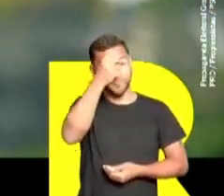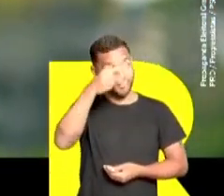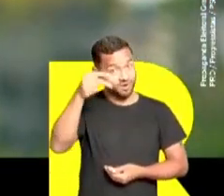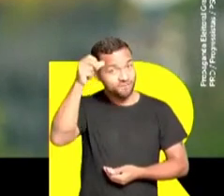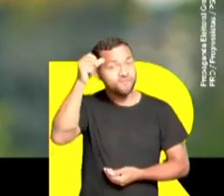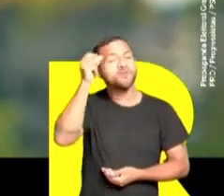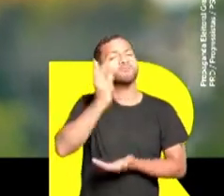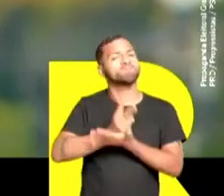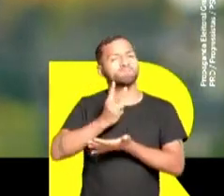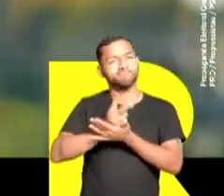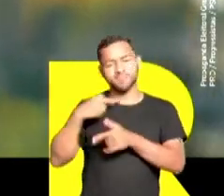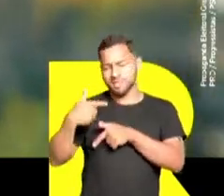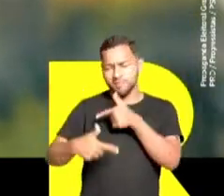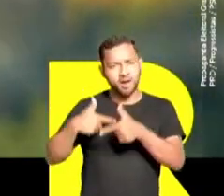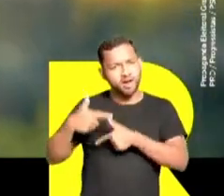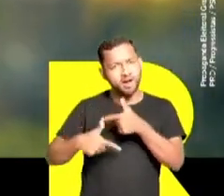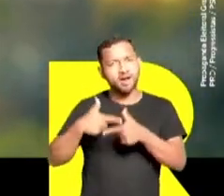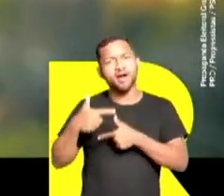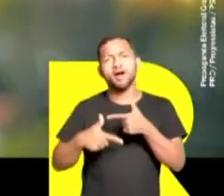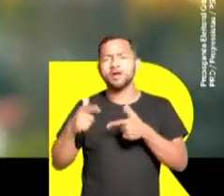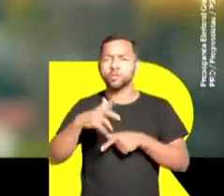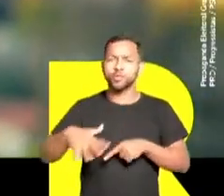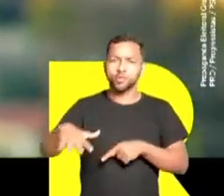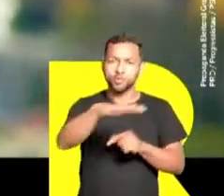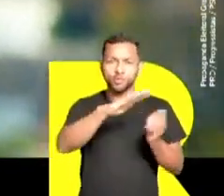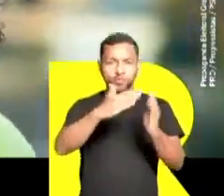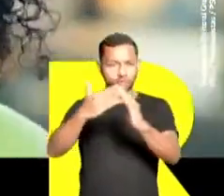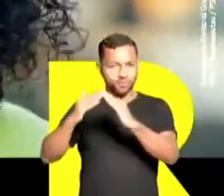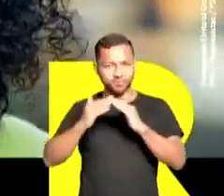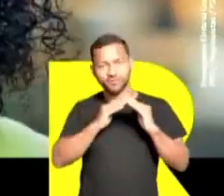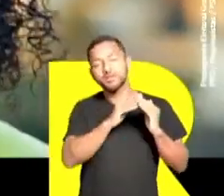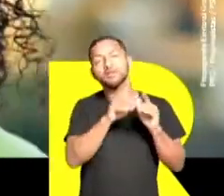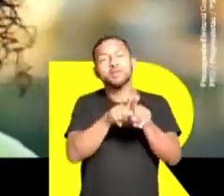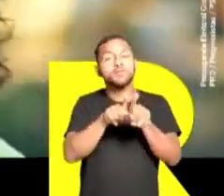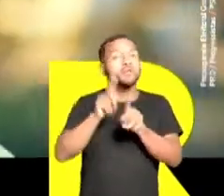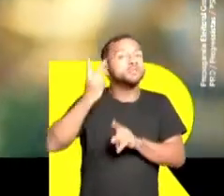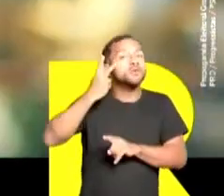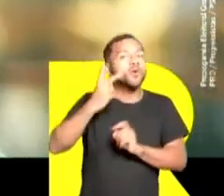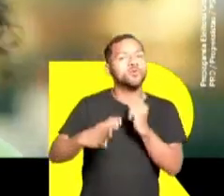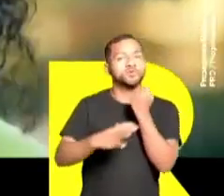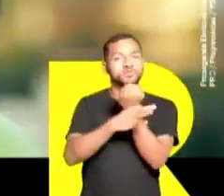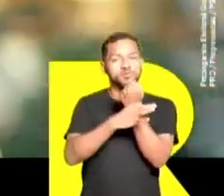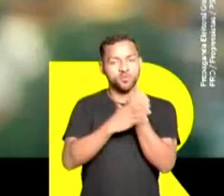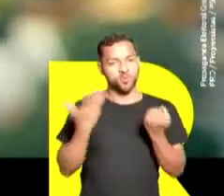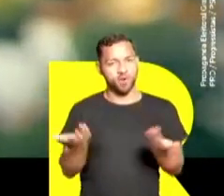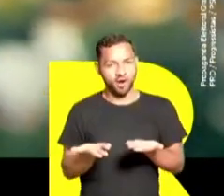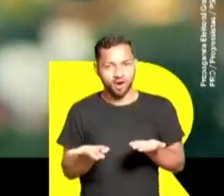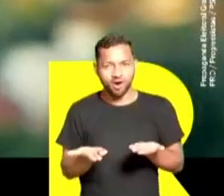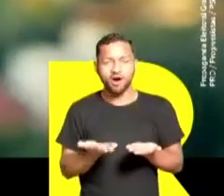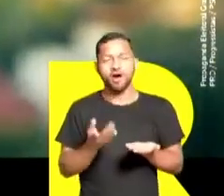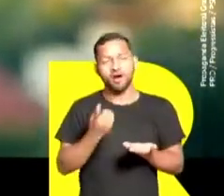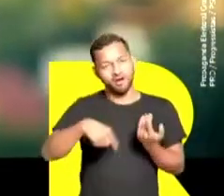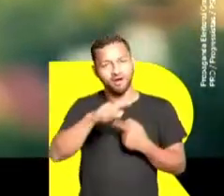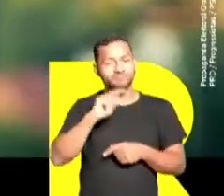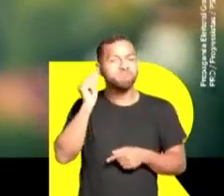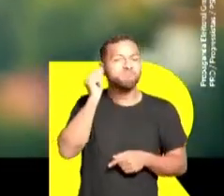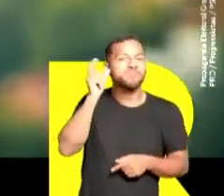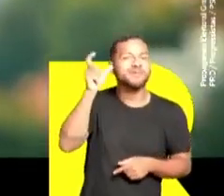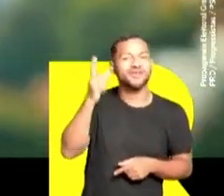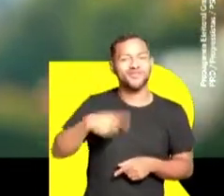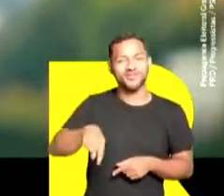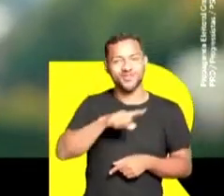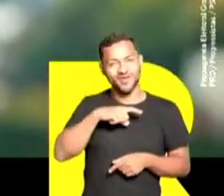prefeito que fez e faz para a periferia e para toda a cidade. O caminho seguro para São Paulo. Agora, aumenta esse som,